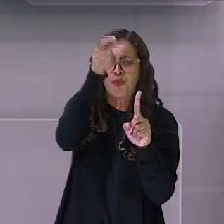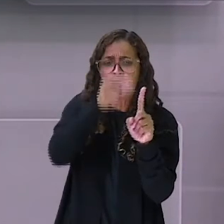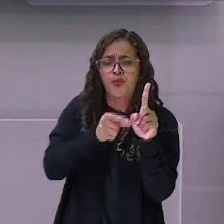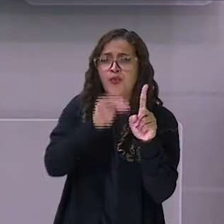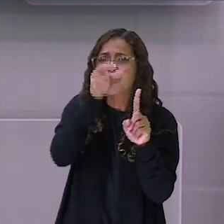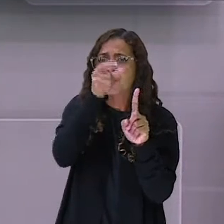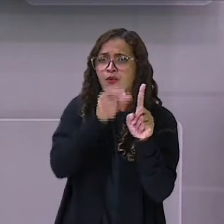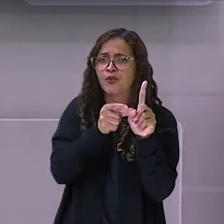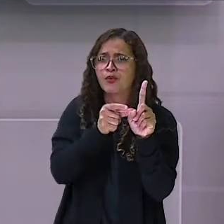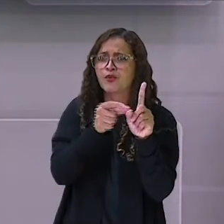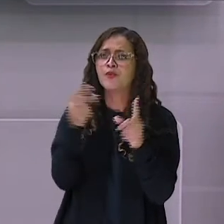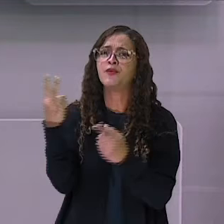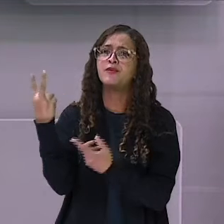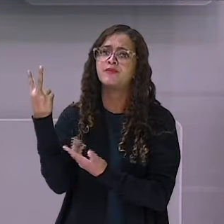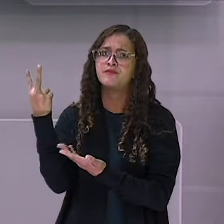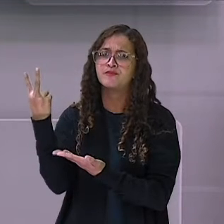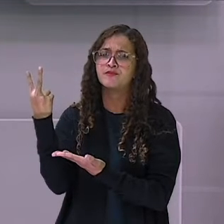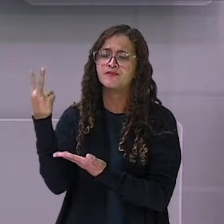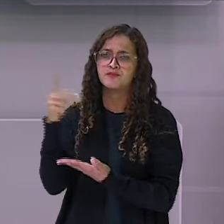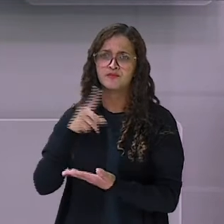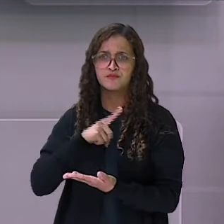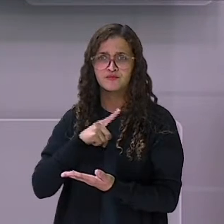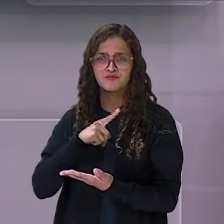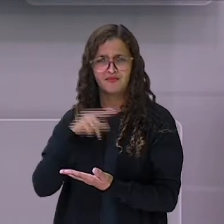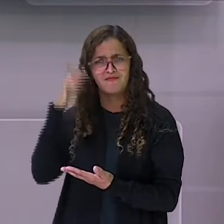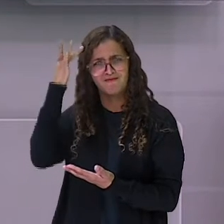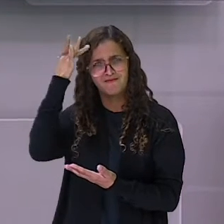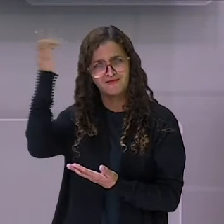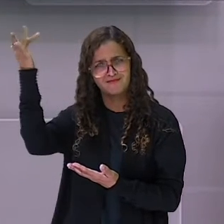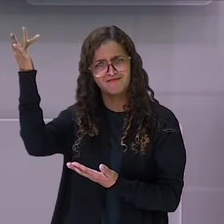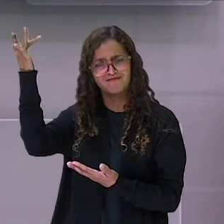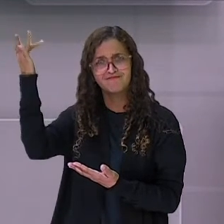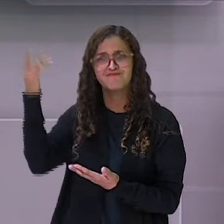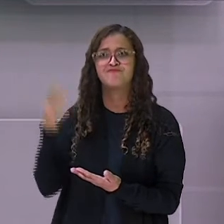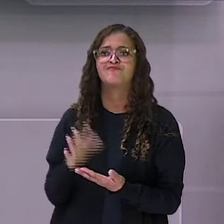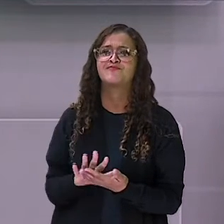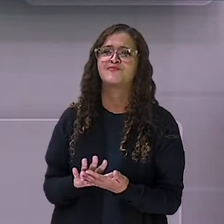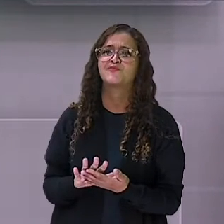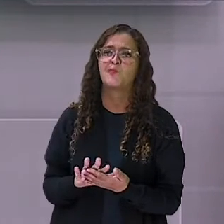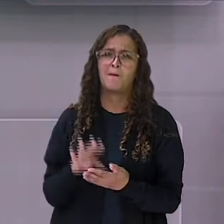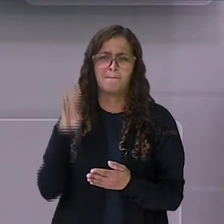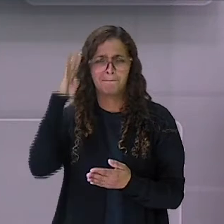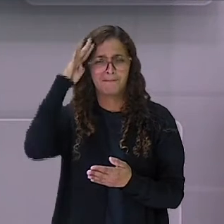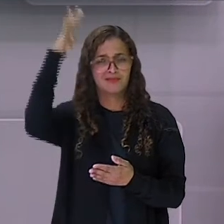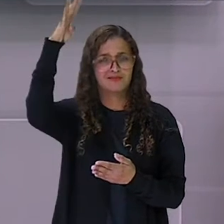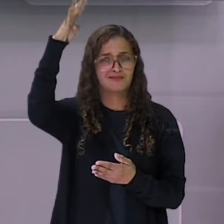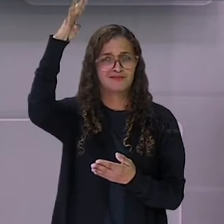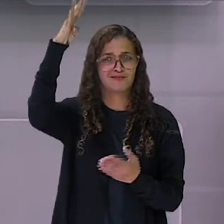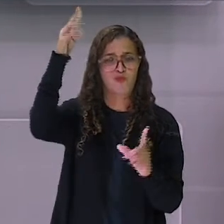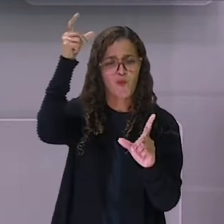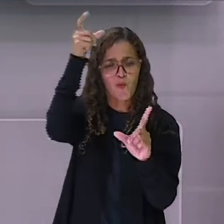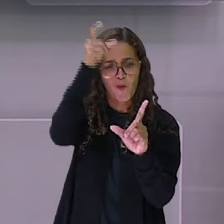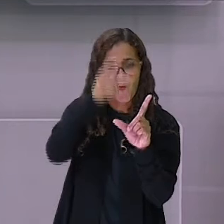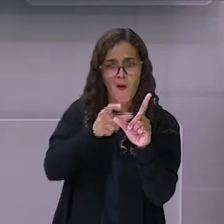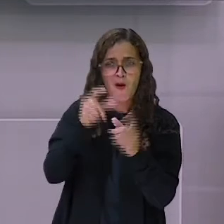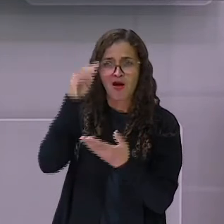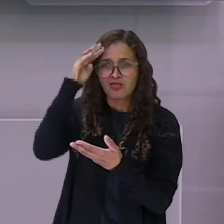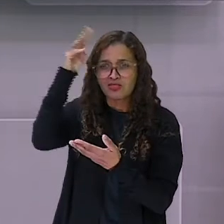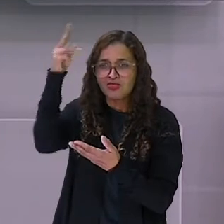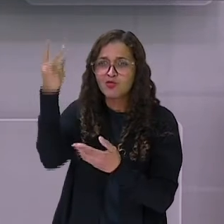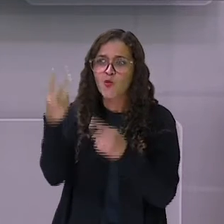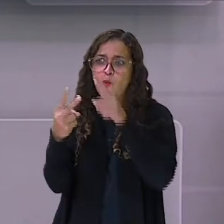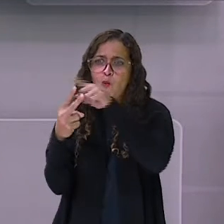principais na nossa fábula. Ficou fácil, não ficou? Sim, é isso mesmo, você